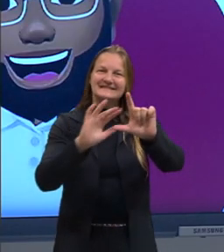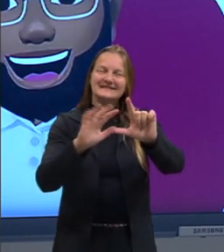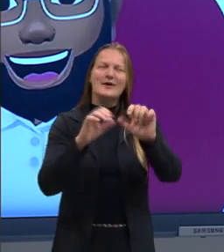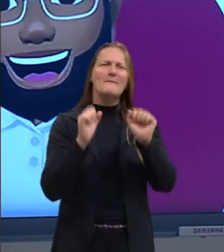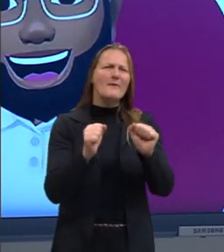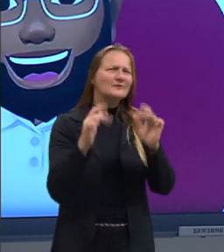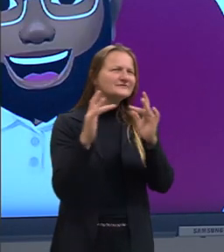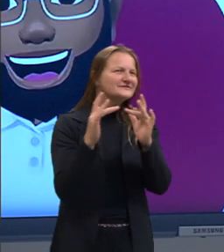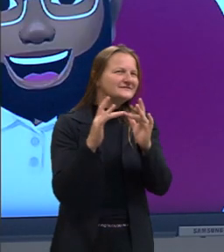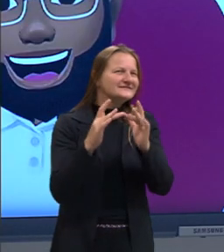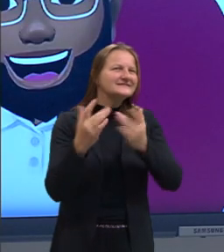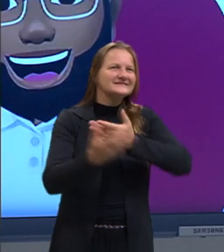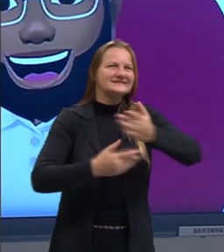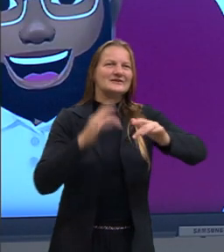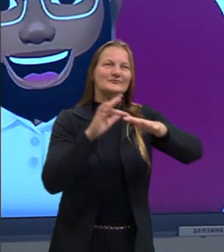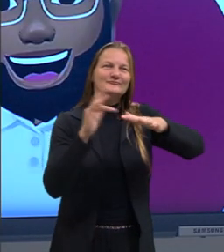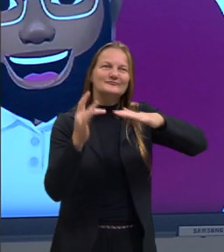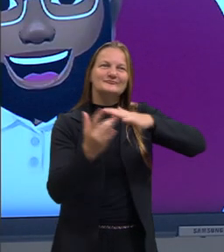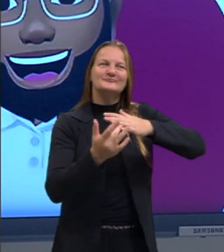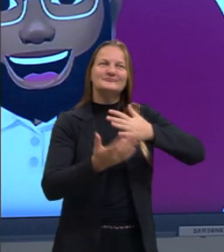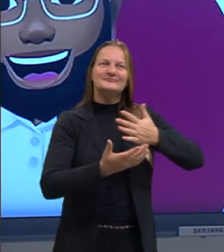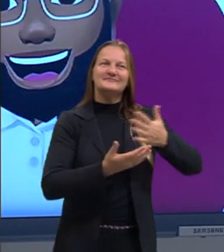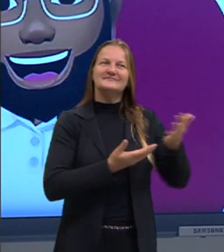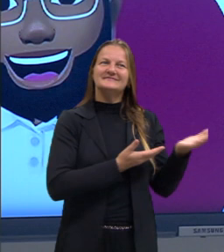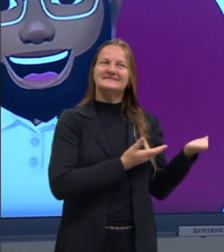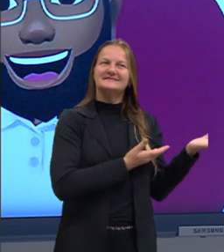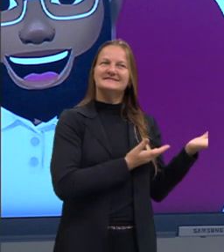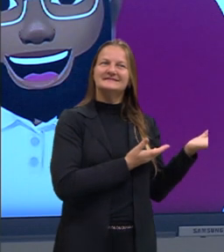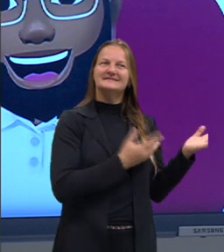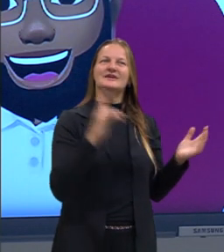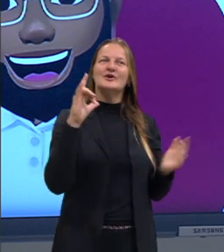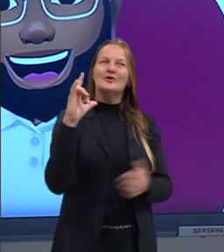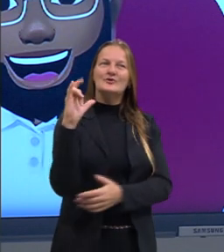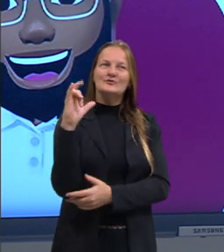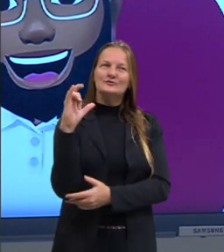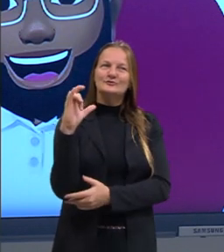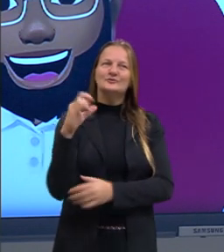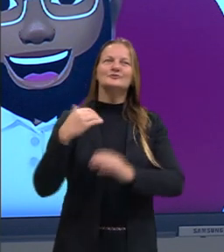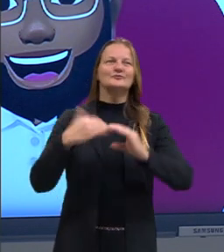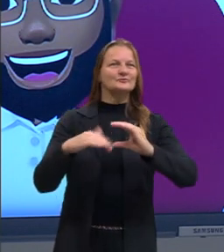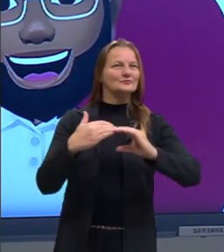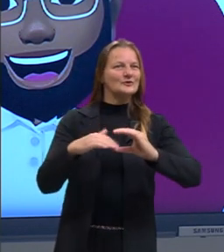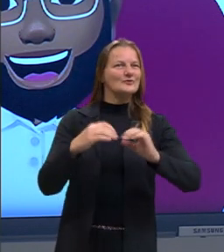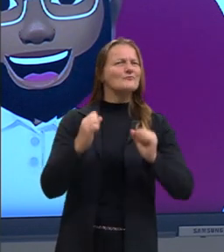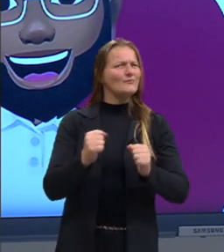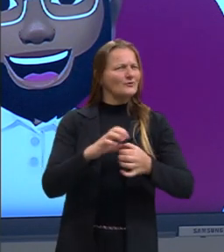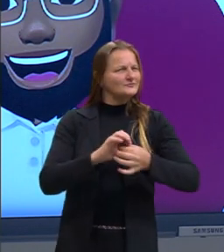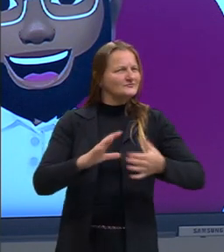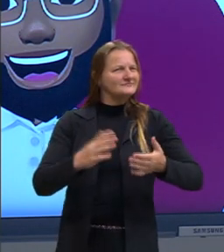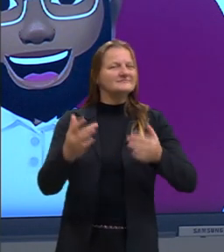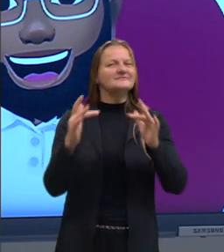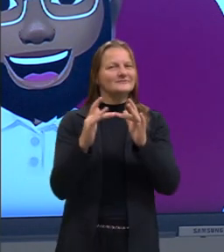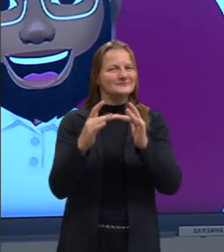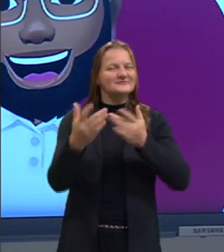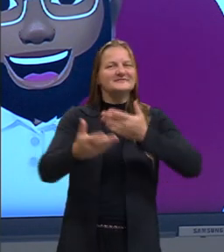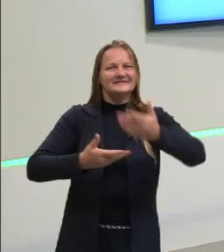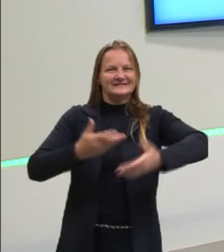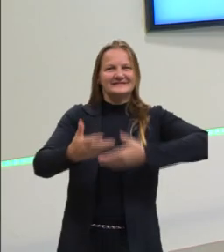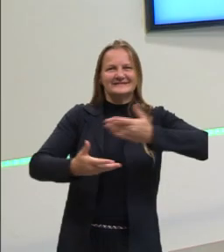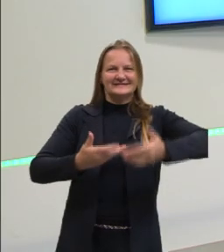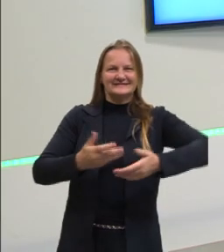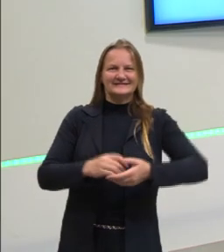procurando as minhas redes, tenho o meu Instagram aqui e o meu e-mail, fiquem à vontade então, caso alguém queira entrar em contato para